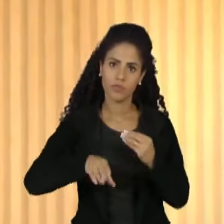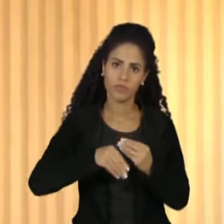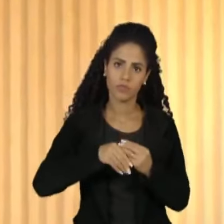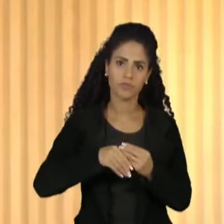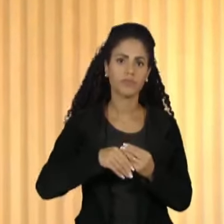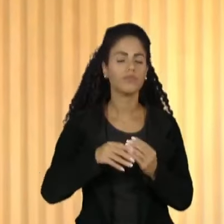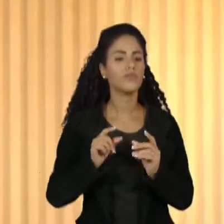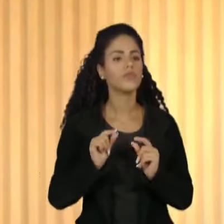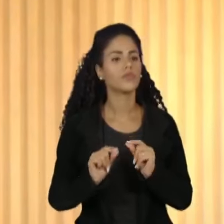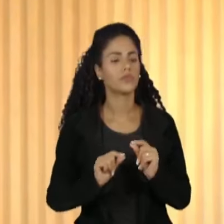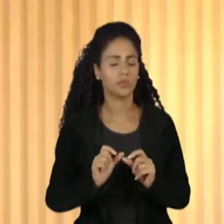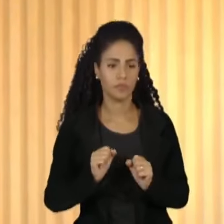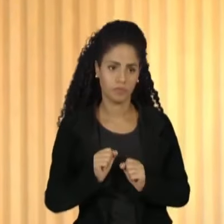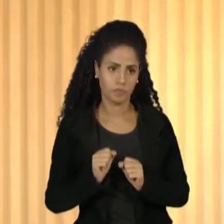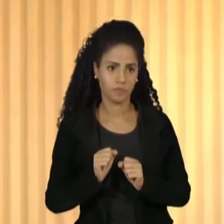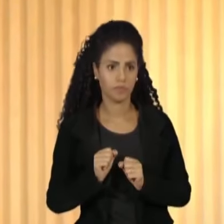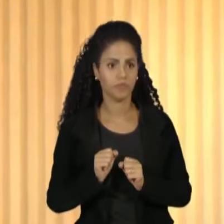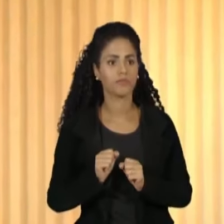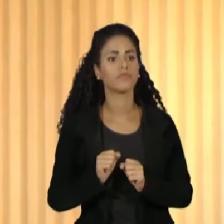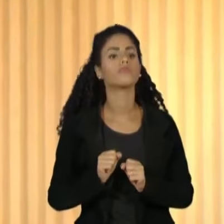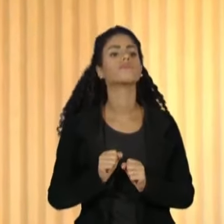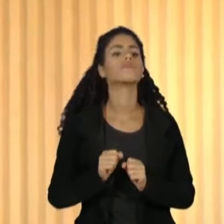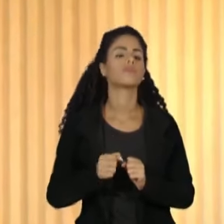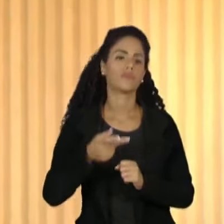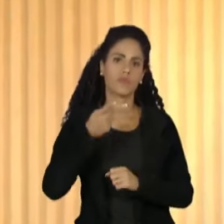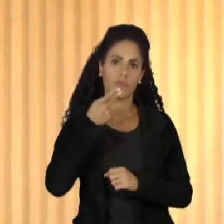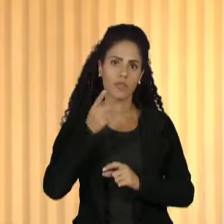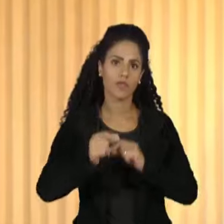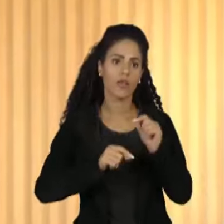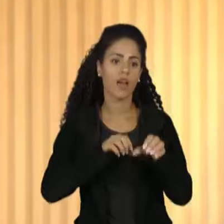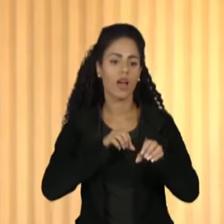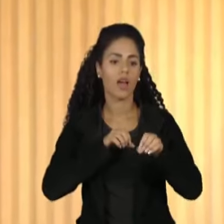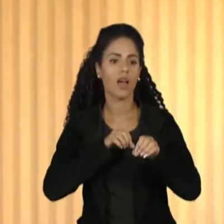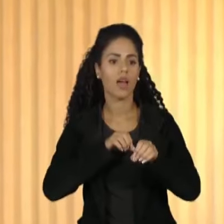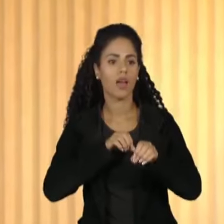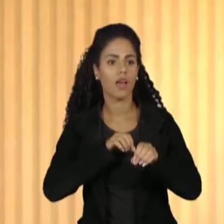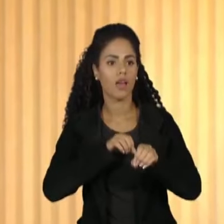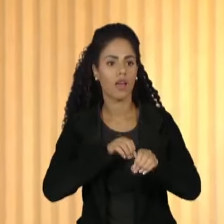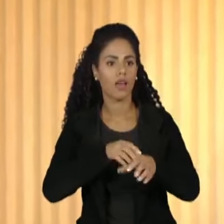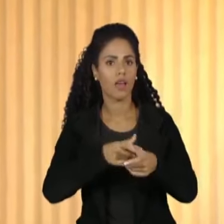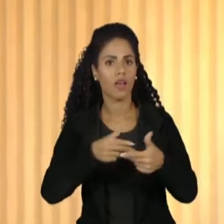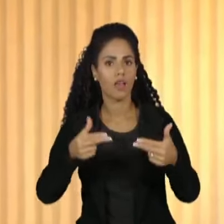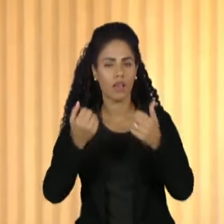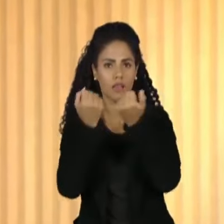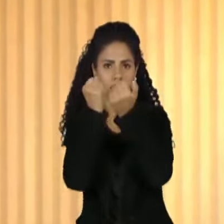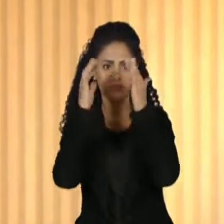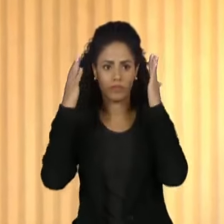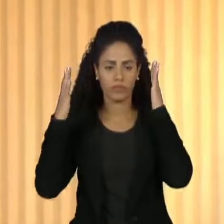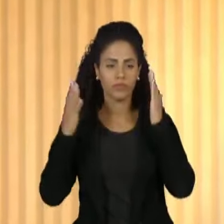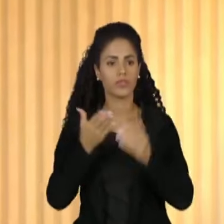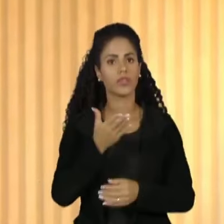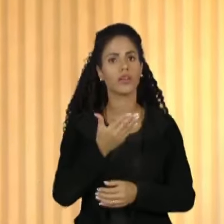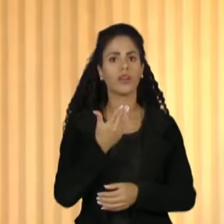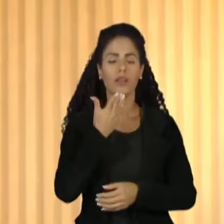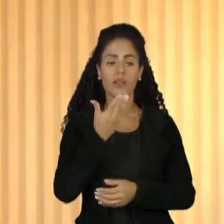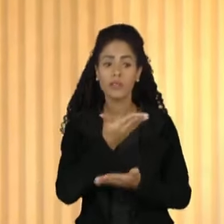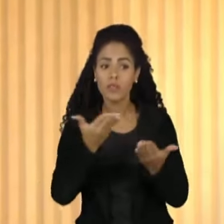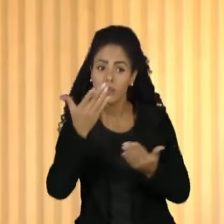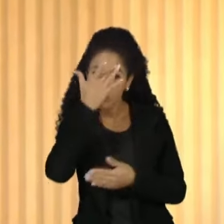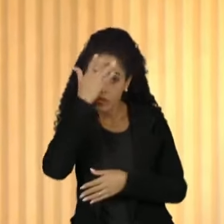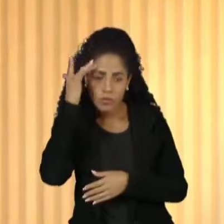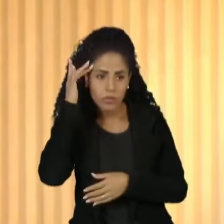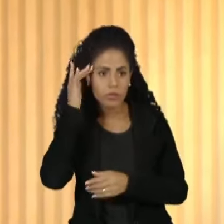tenho insistido sempre. Foi falado, por exemplo, que a educação ambiental tinha saído do código, se não me engano a Jaqueline falou. E é o que eu peço às pessoas,